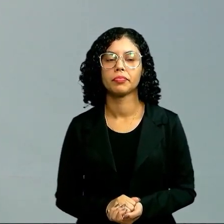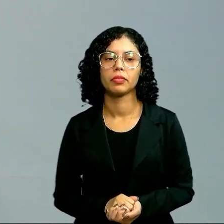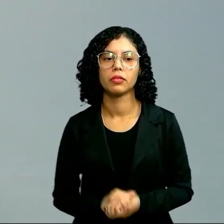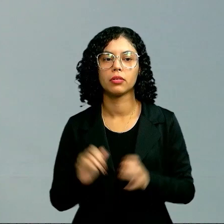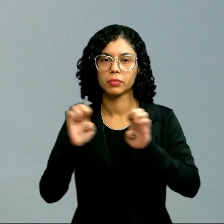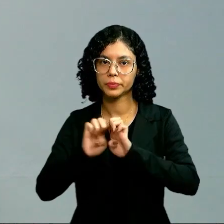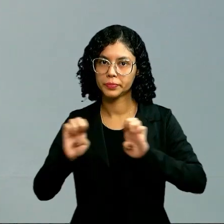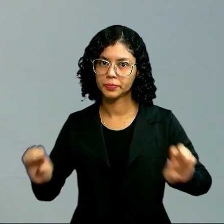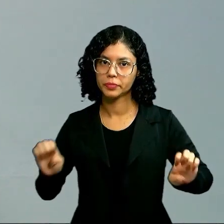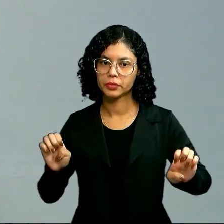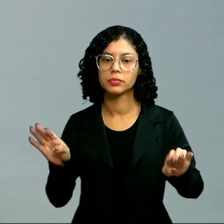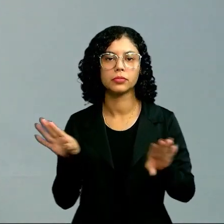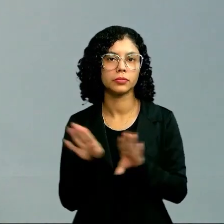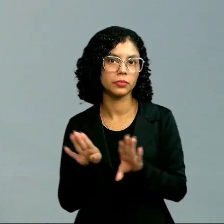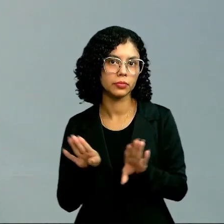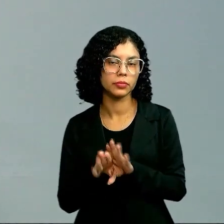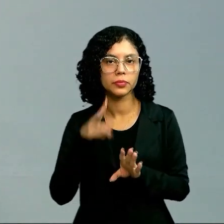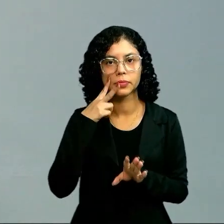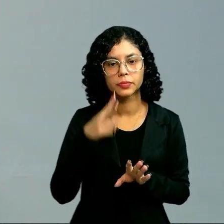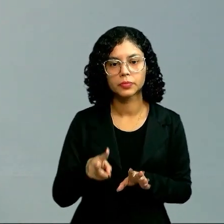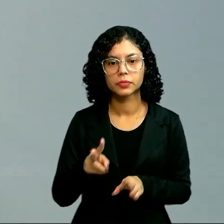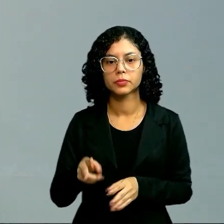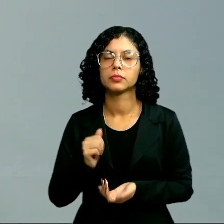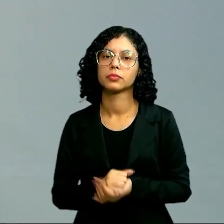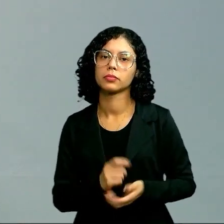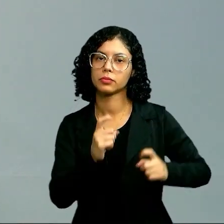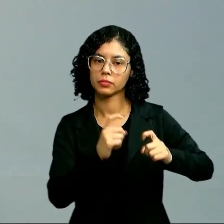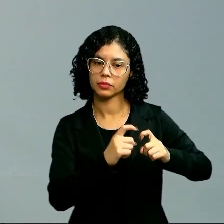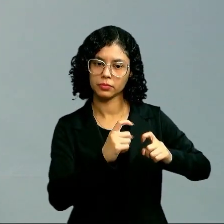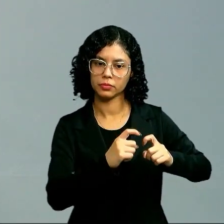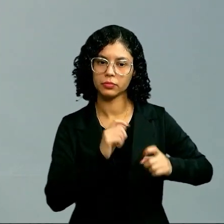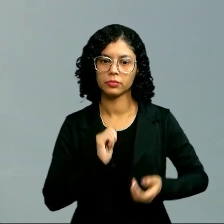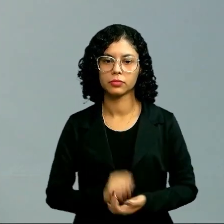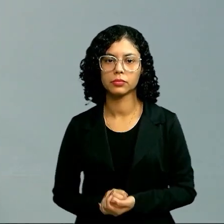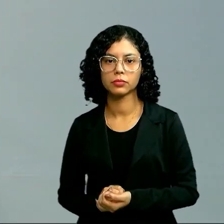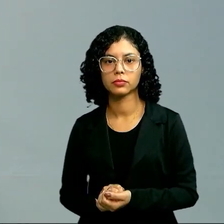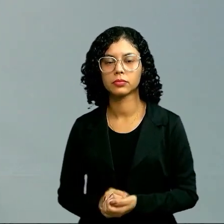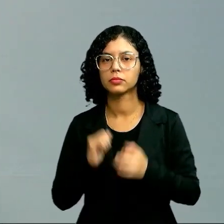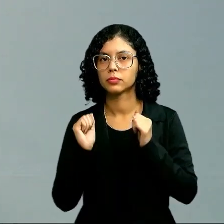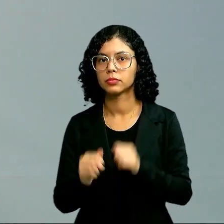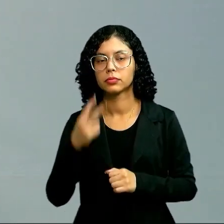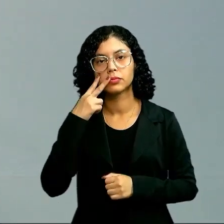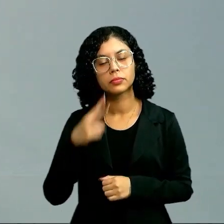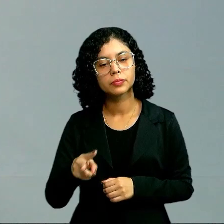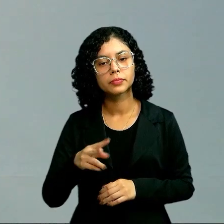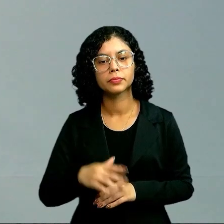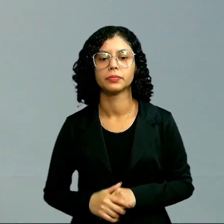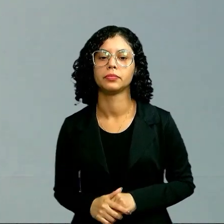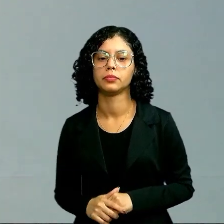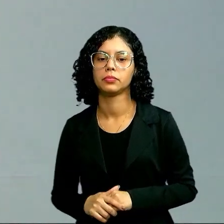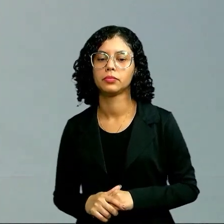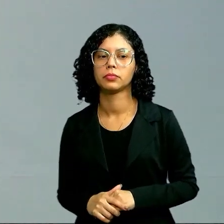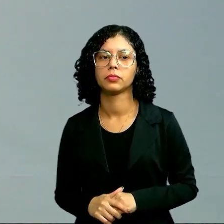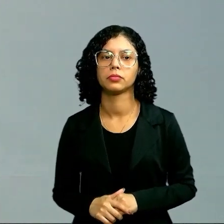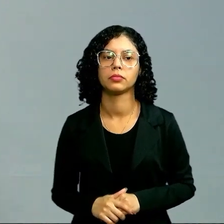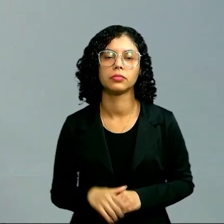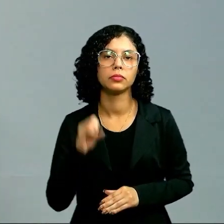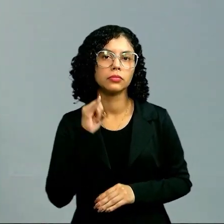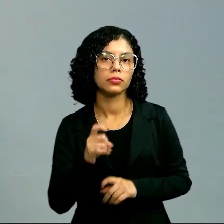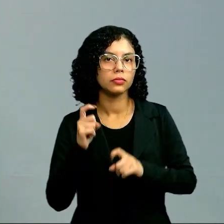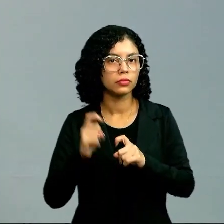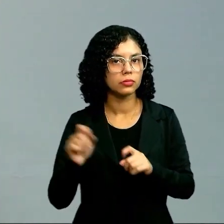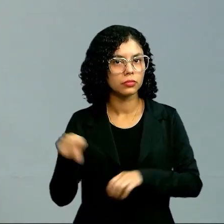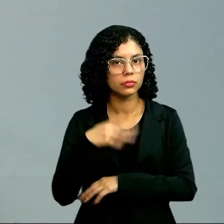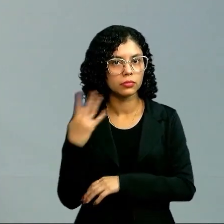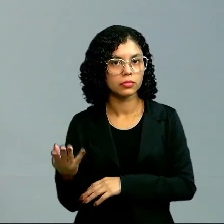parte das equações, ela também é vista na medicina. Podemos ver se o médico vai